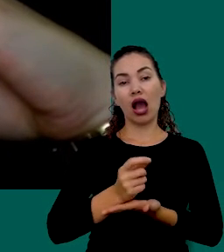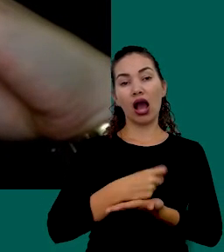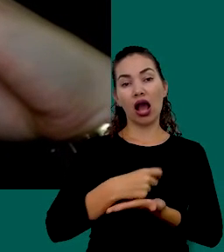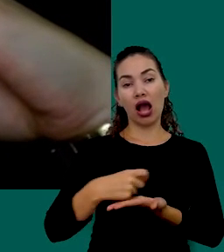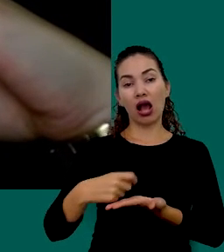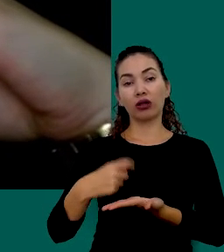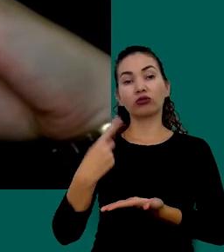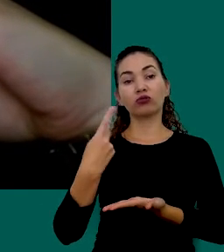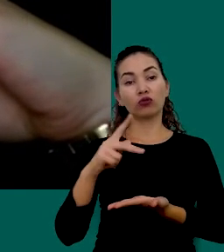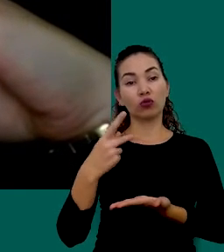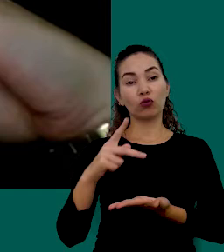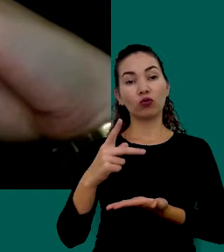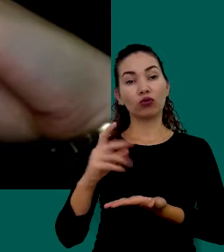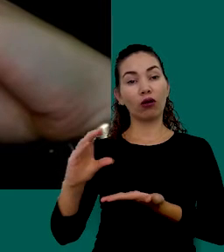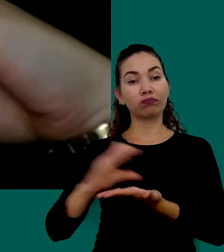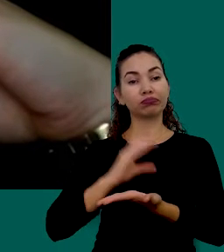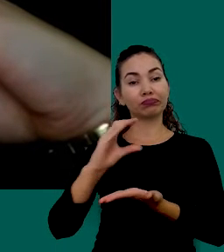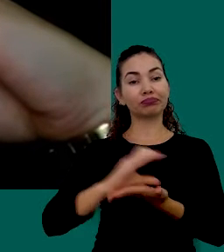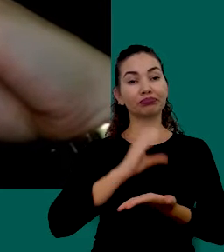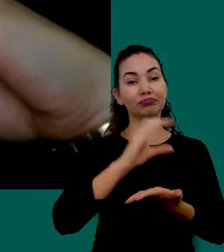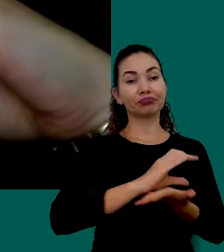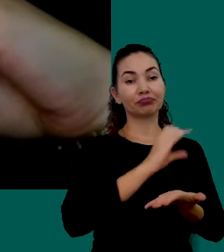Todos Os Seus Ganhos